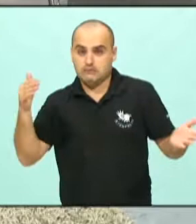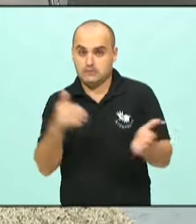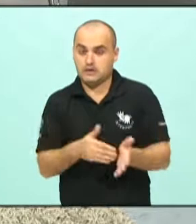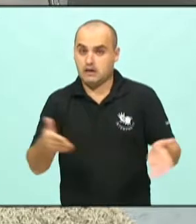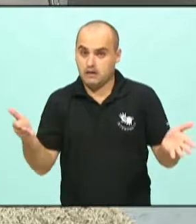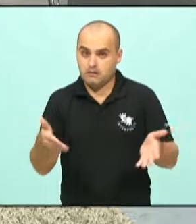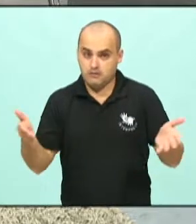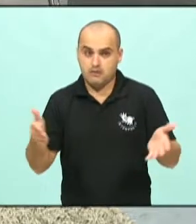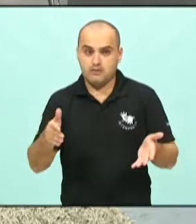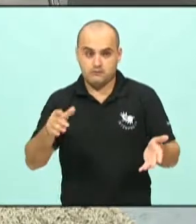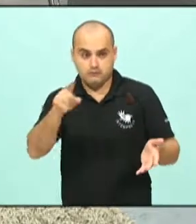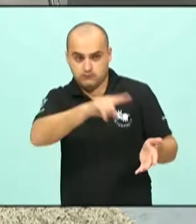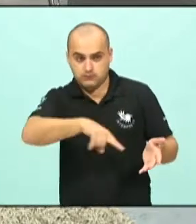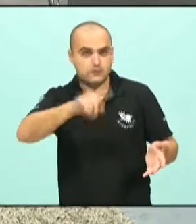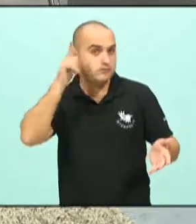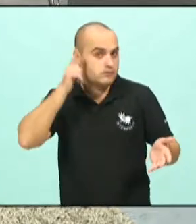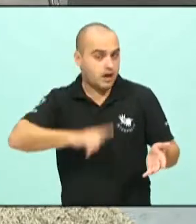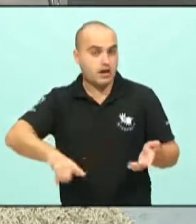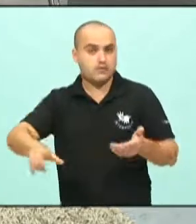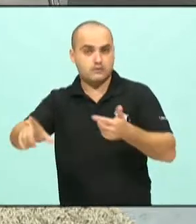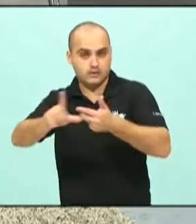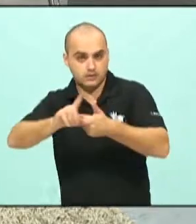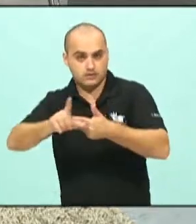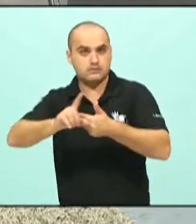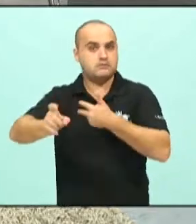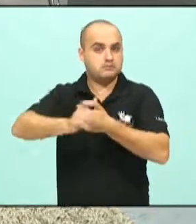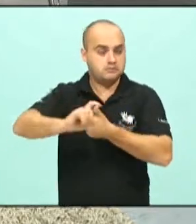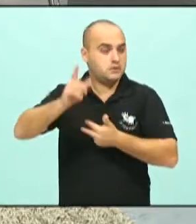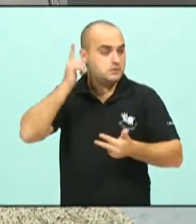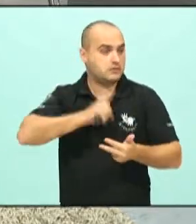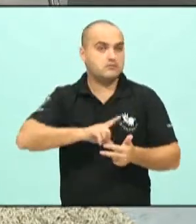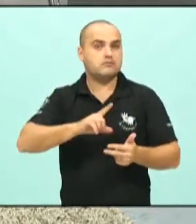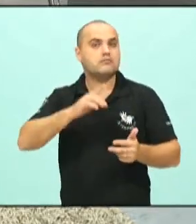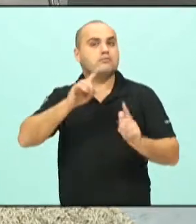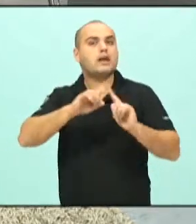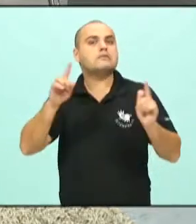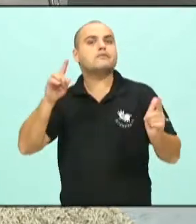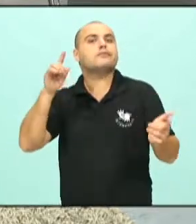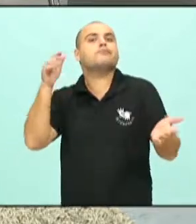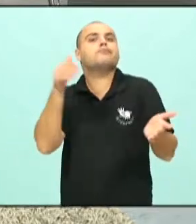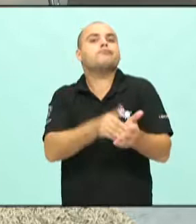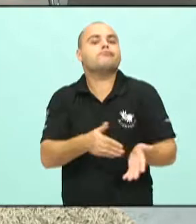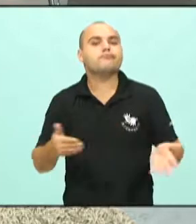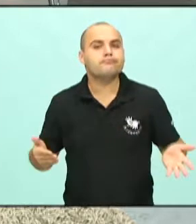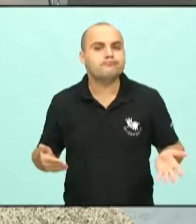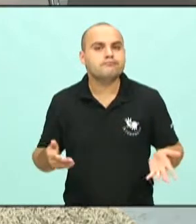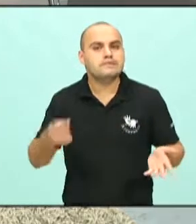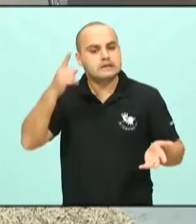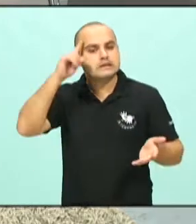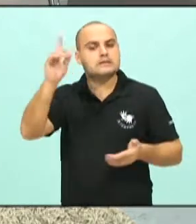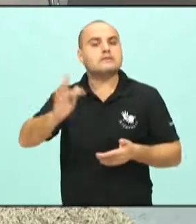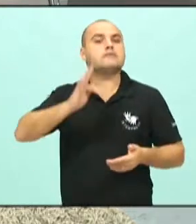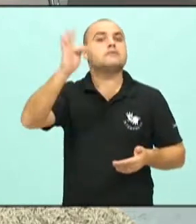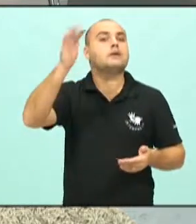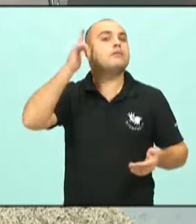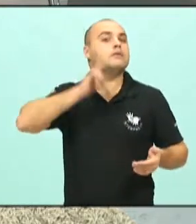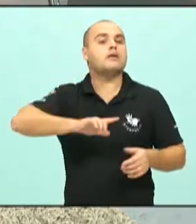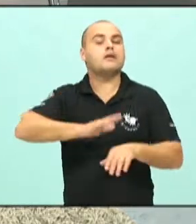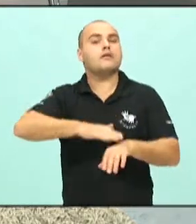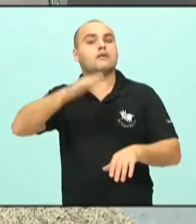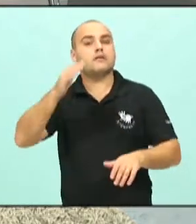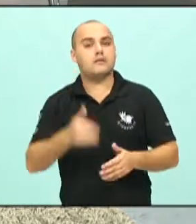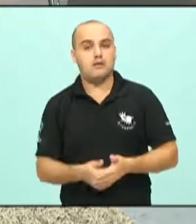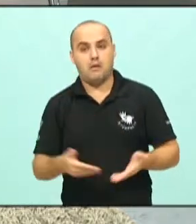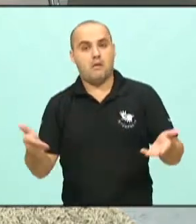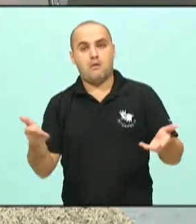até vocês deram conta, o Executivo, o Legislativo deram conta e tal. Eu não sei até quando vai dar isso, até porque não se pode